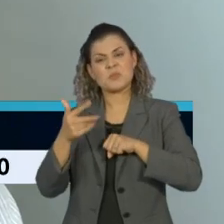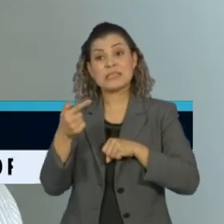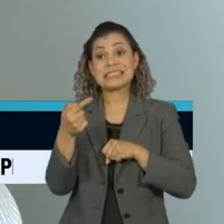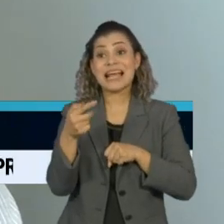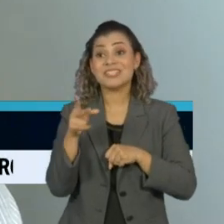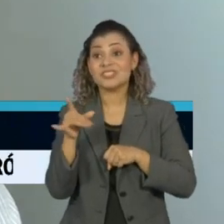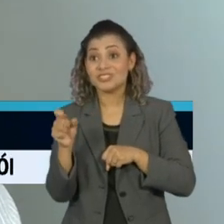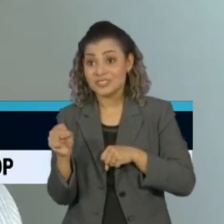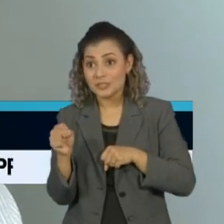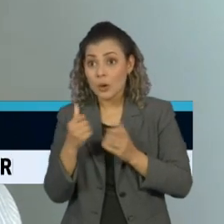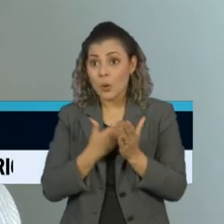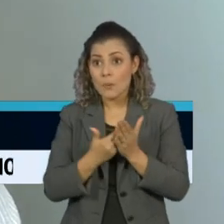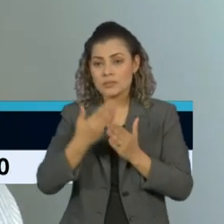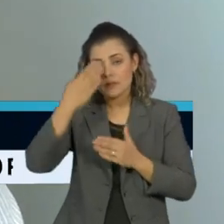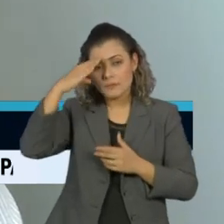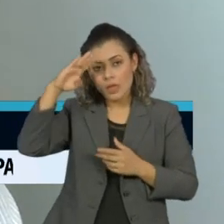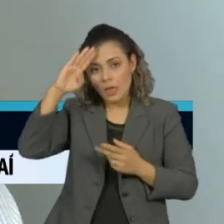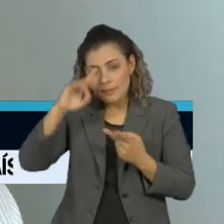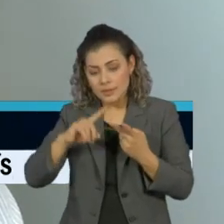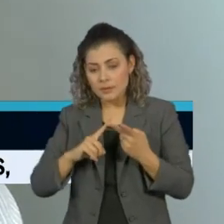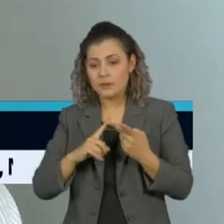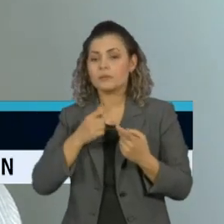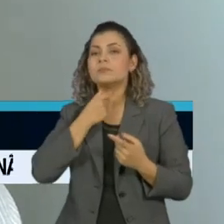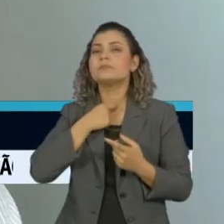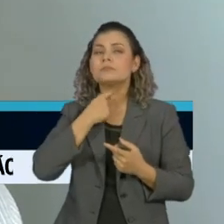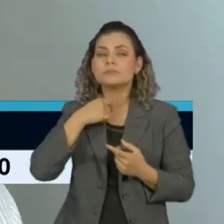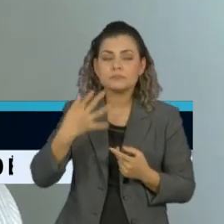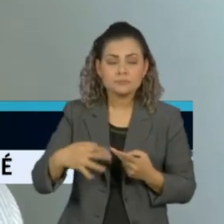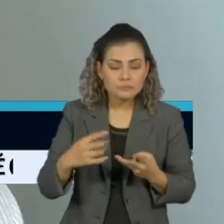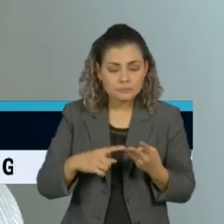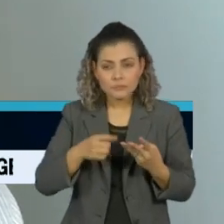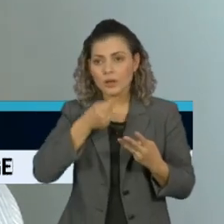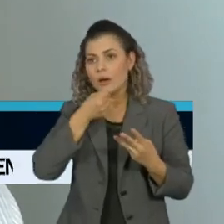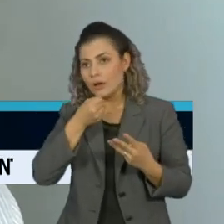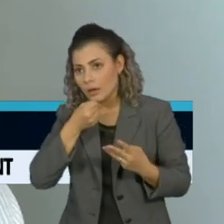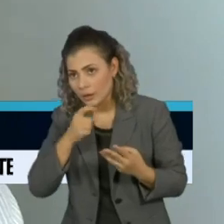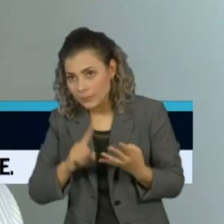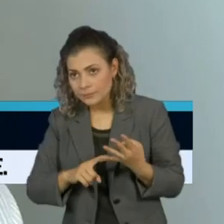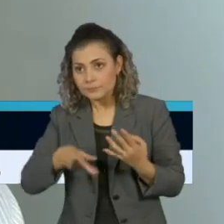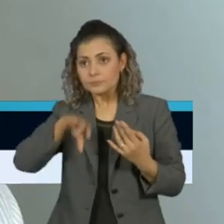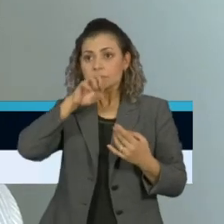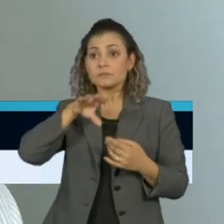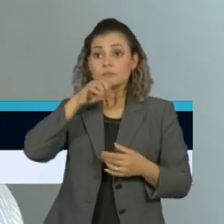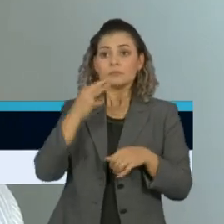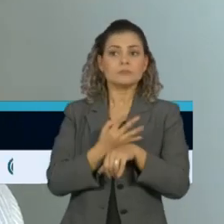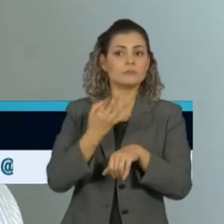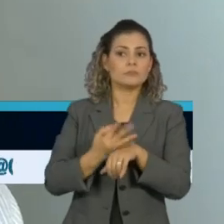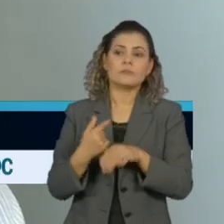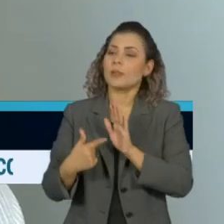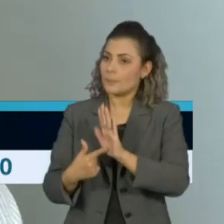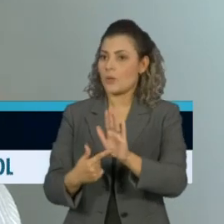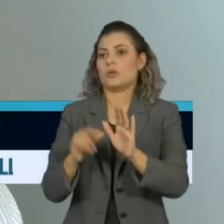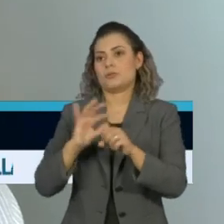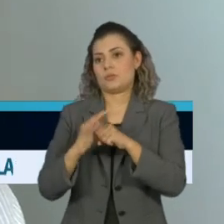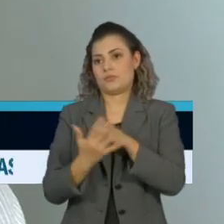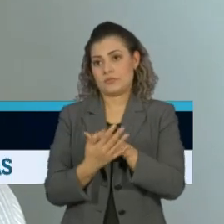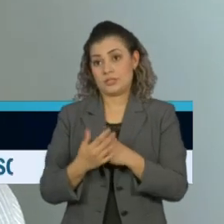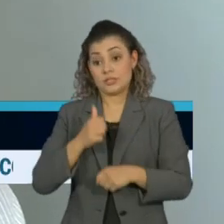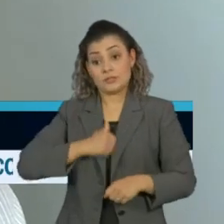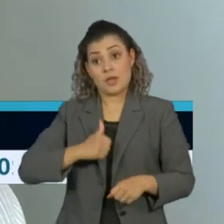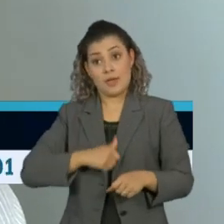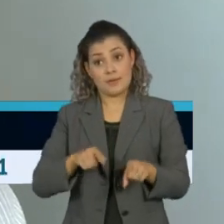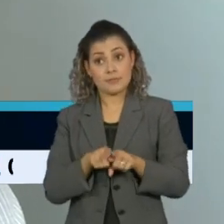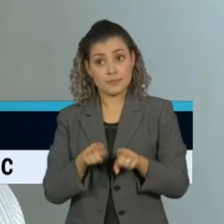sete dias para começar a ter febre, ou a garganta irritada, ou a tosse, a falta de ar e as outras coisas que sinalizam a covid até a diarreia.